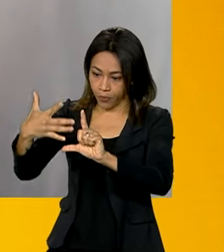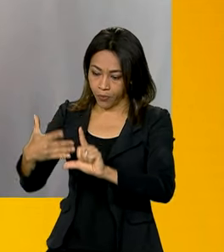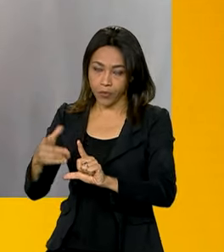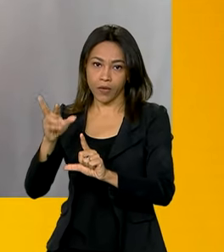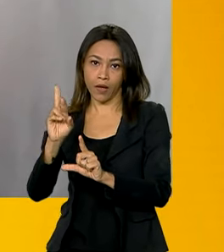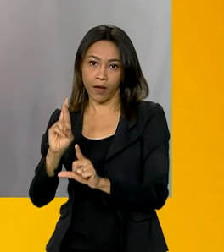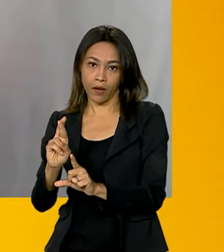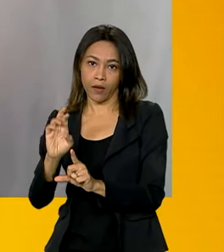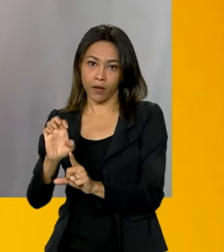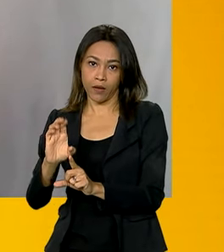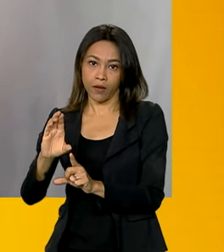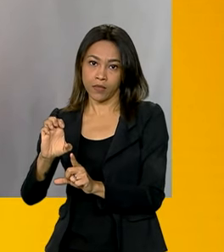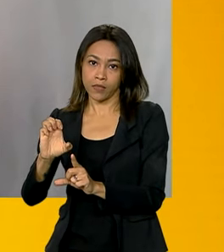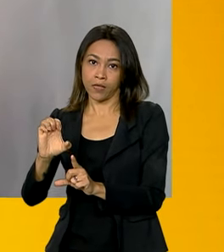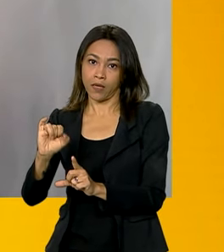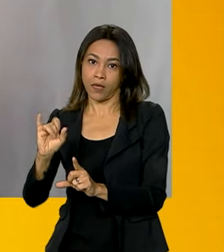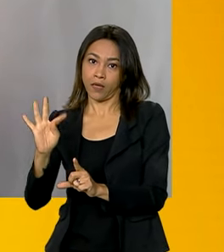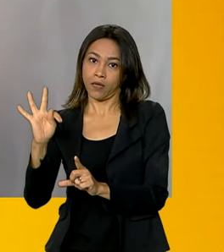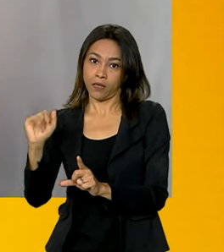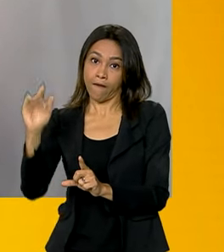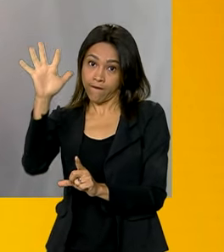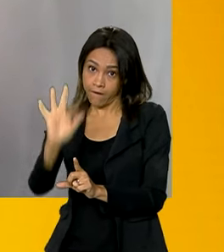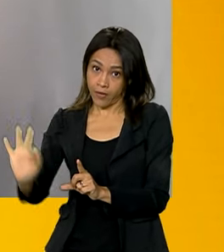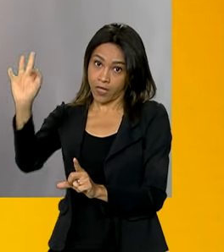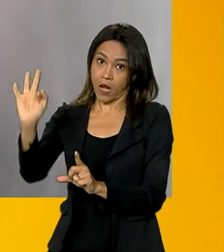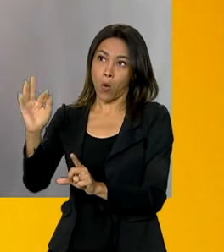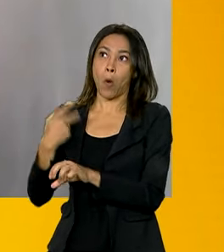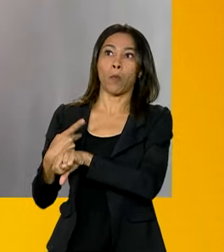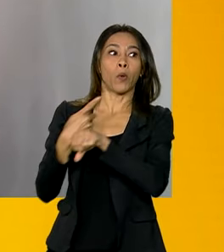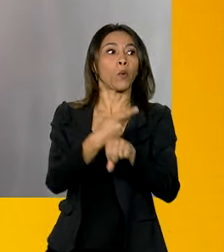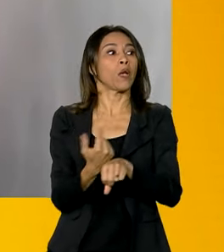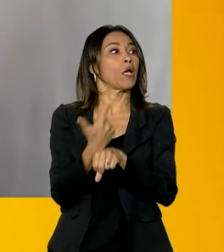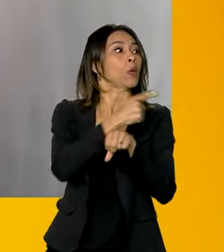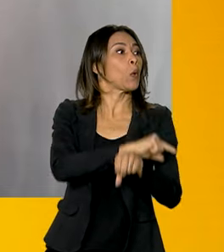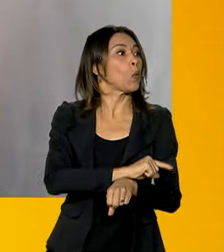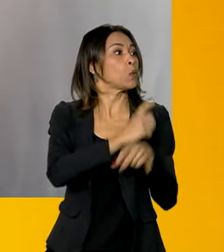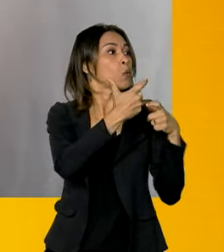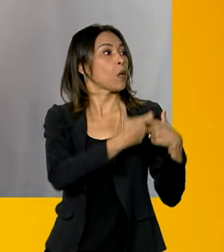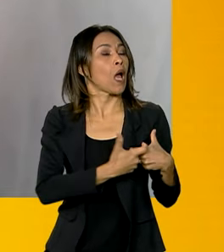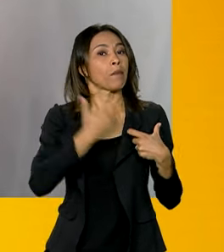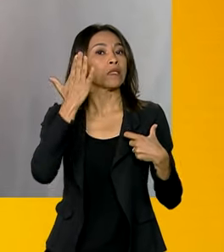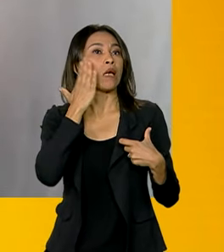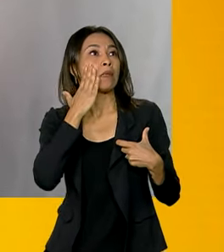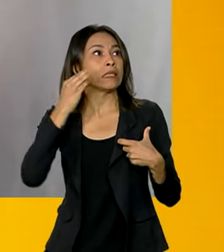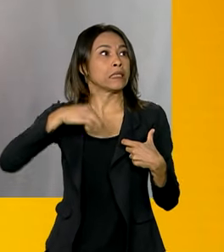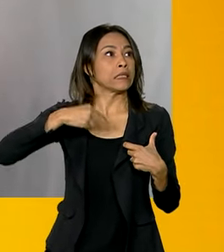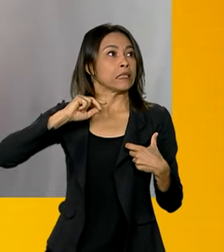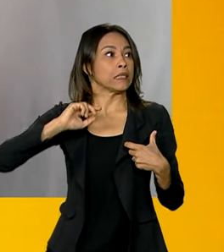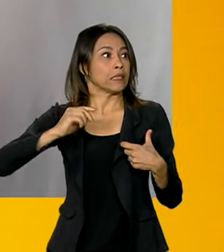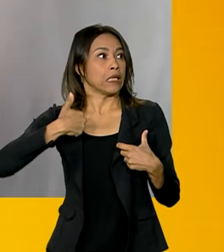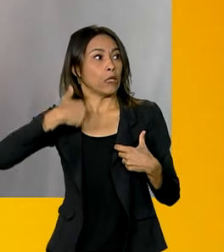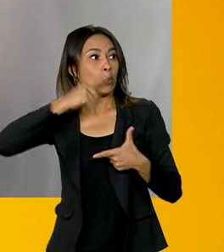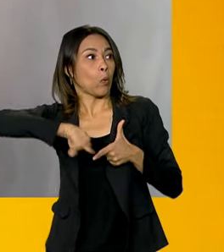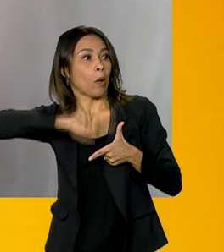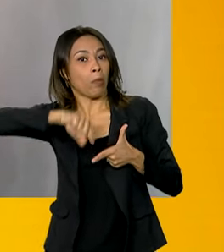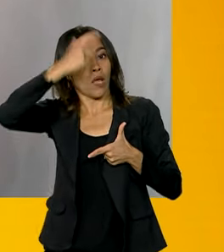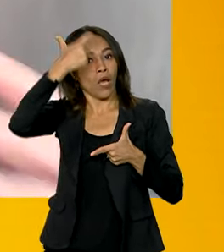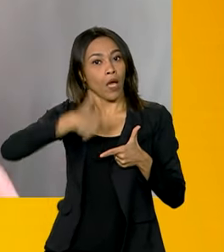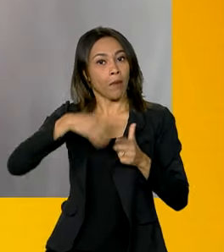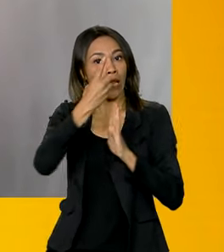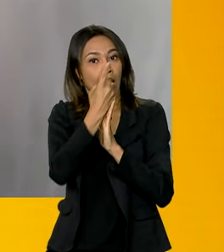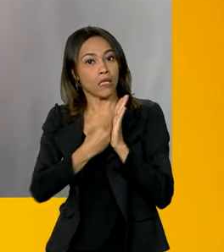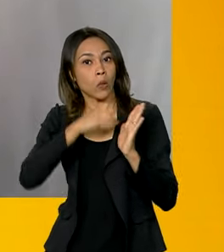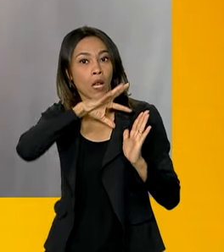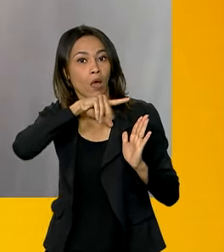ou a página oficial da Receita Federal. Não há outro local para você saber se está em malha. Então, aquelas comunicações, clique aqui, ou então